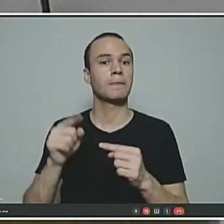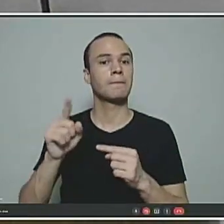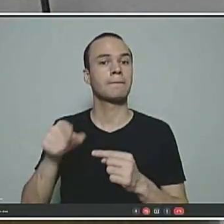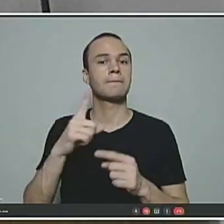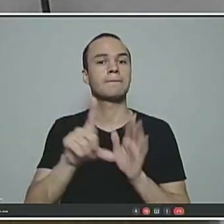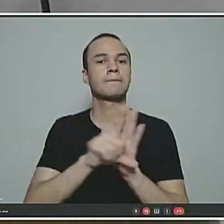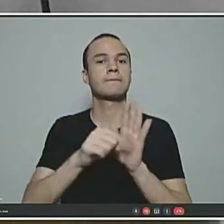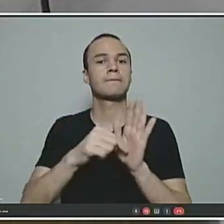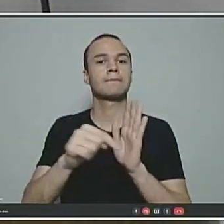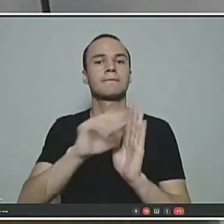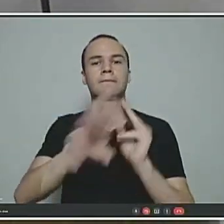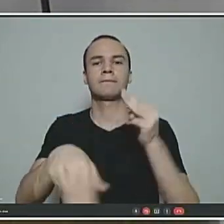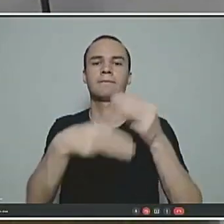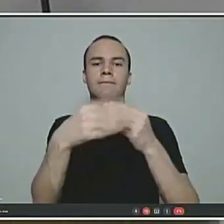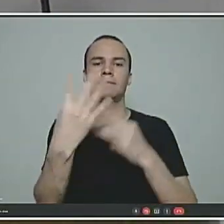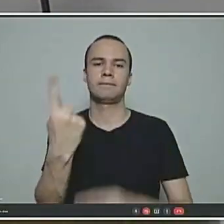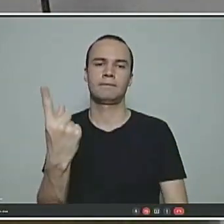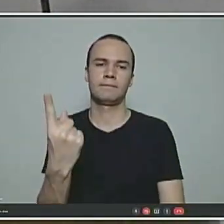constitucional 41.